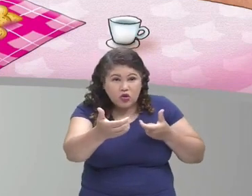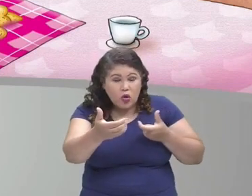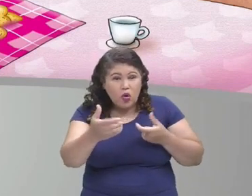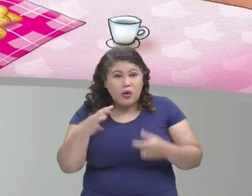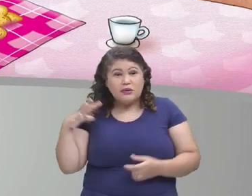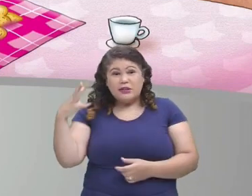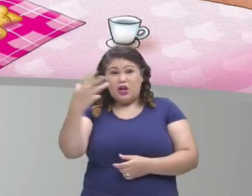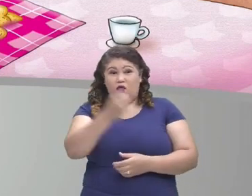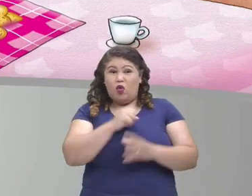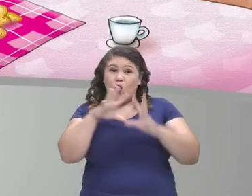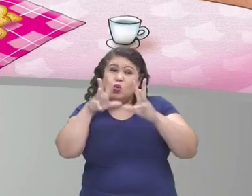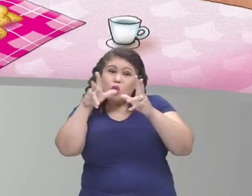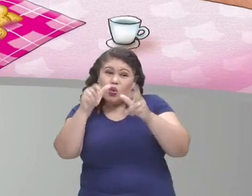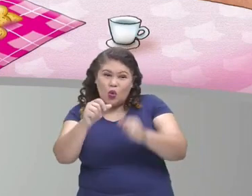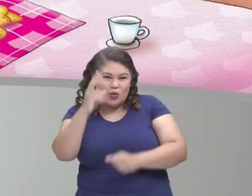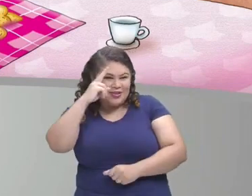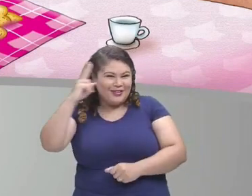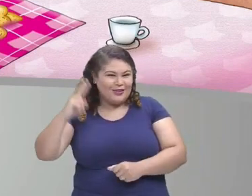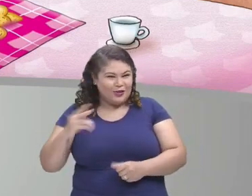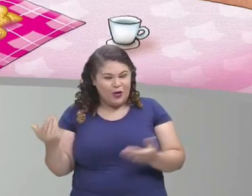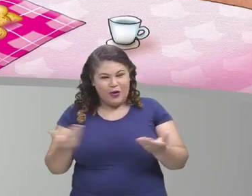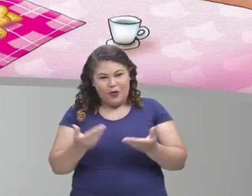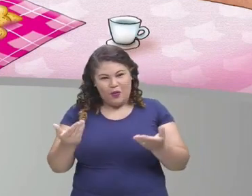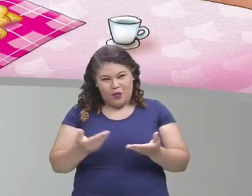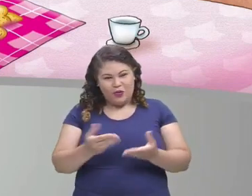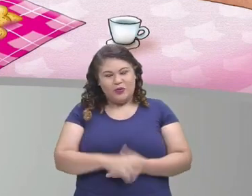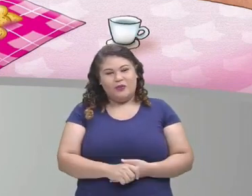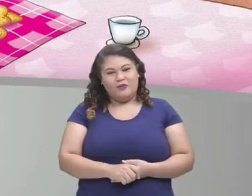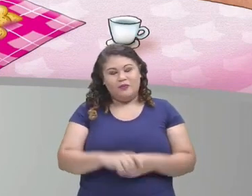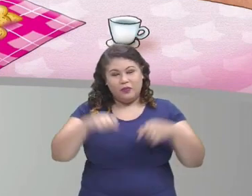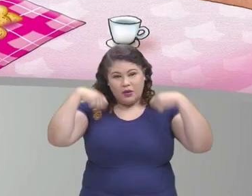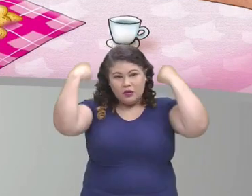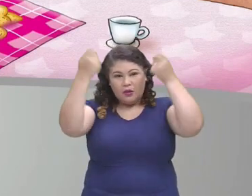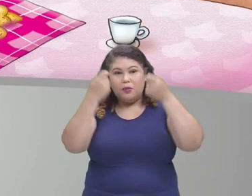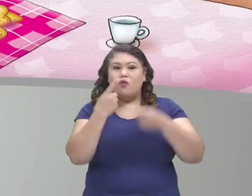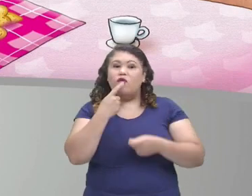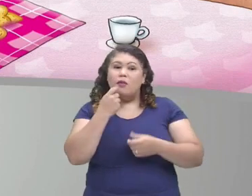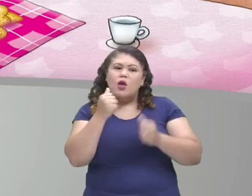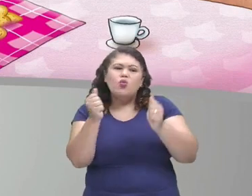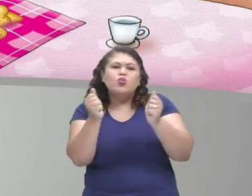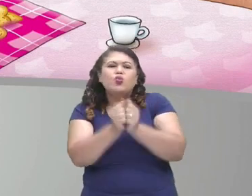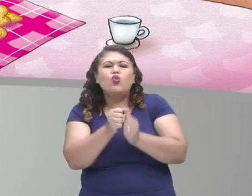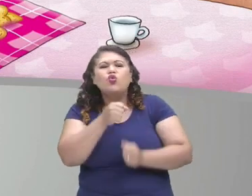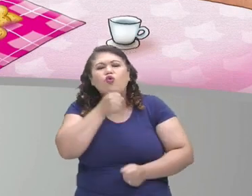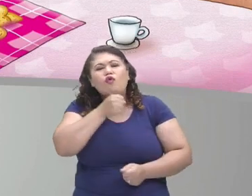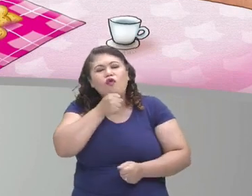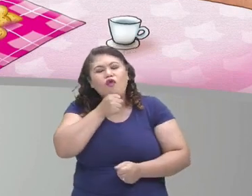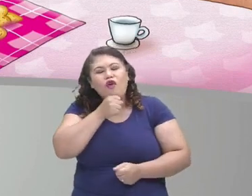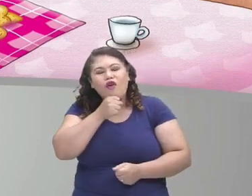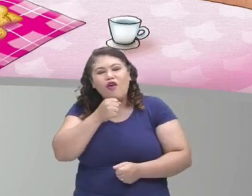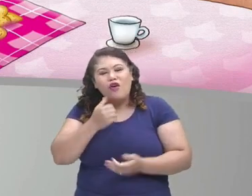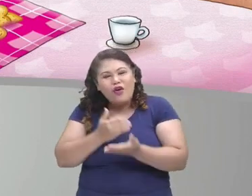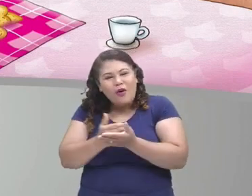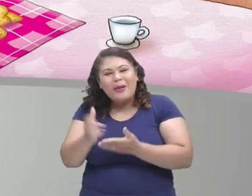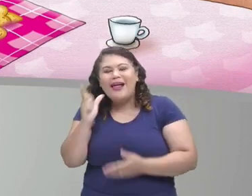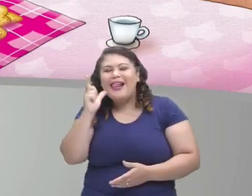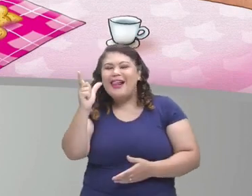herói da nossa historinha de hoje. A Chapeuzinho Vermelho e sua avó foram comer biscoitos